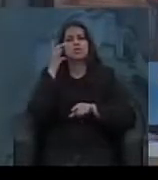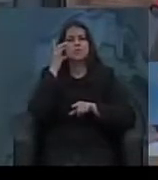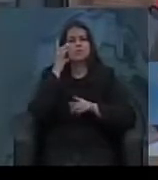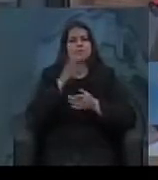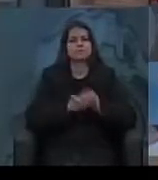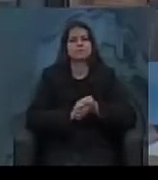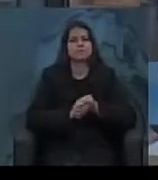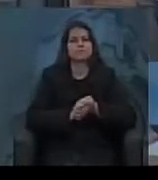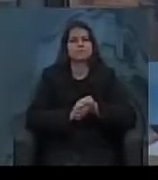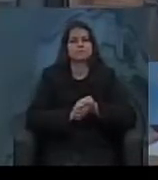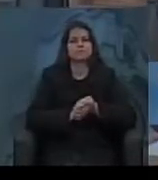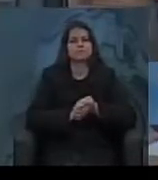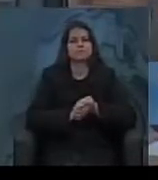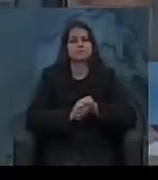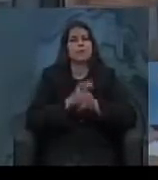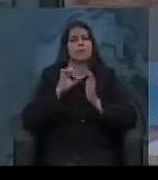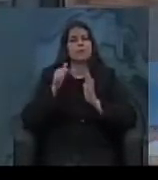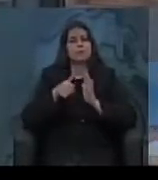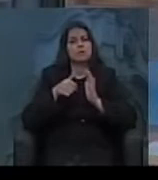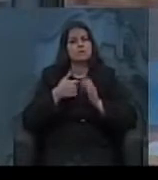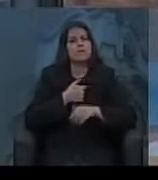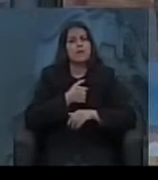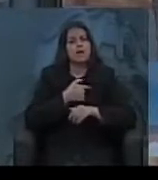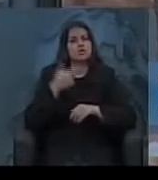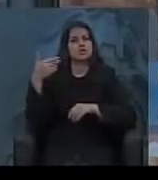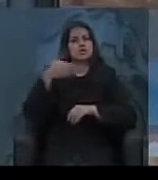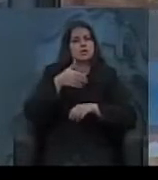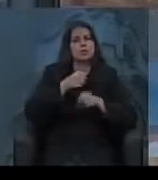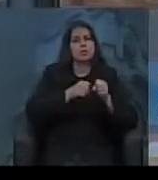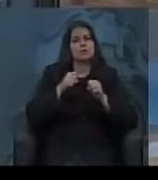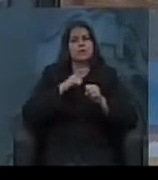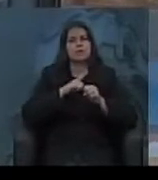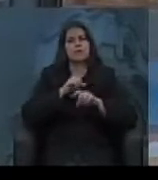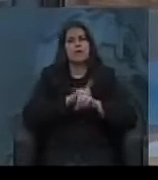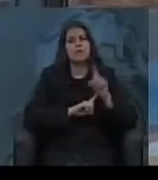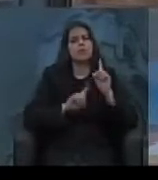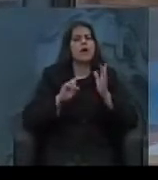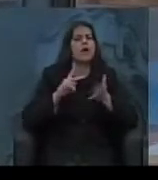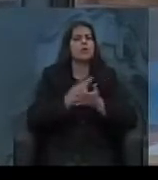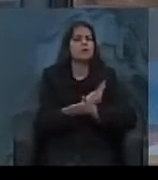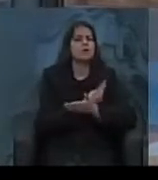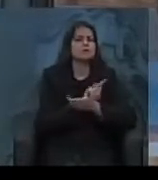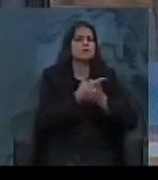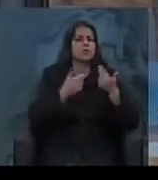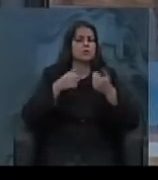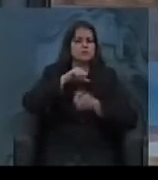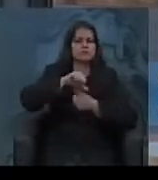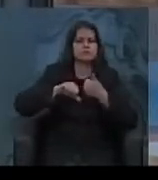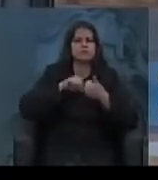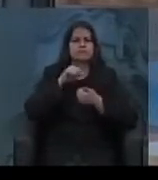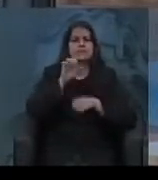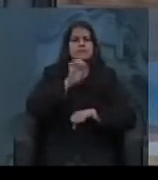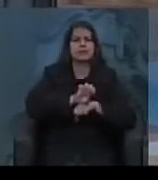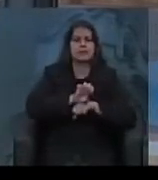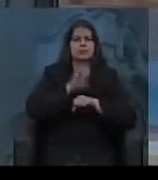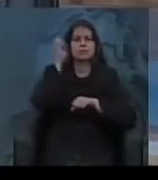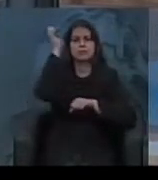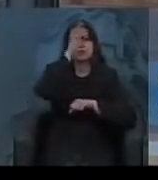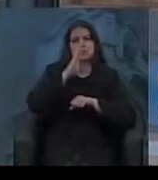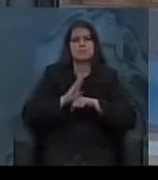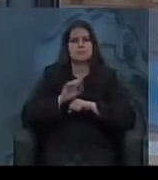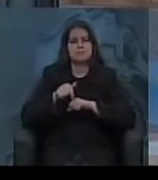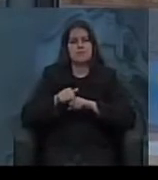Então, quando o Vargas chega ao poder, nesse período vão ter vários acontecimentos que vão transformar o Estado Nacional